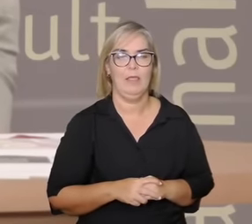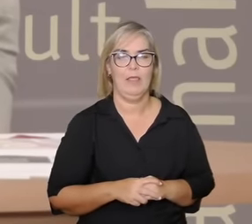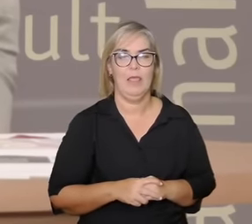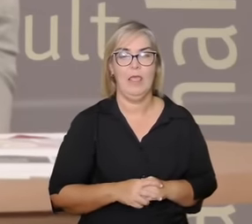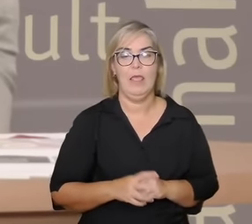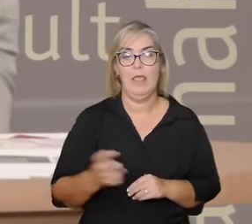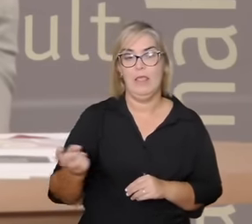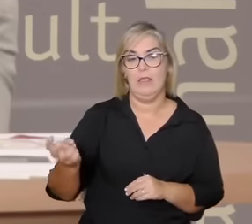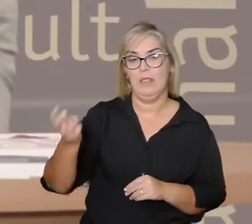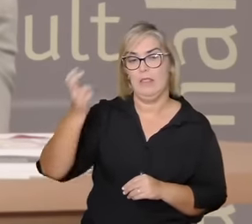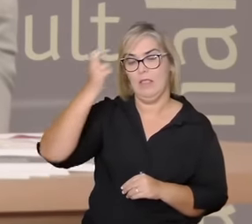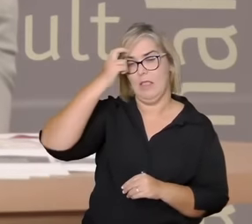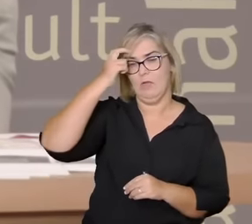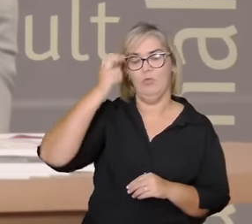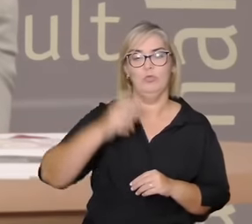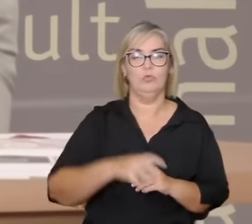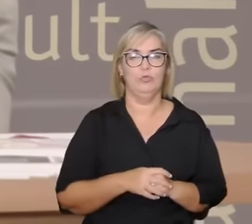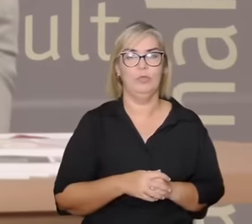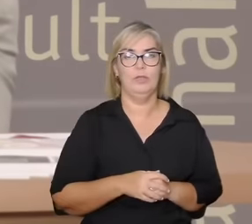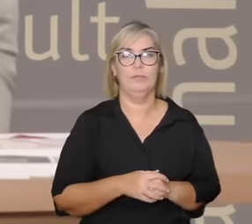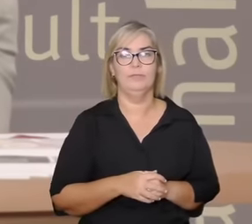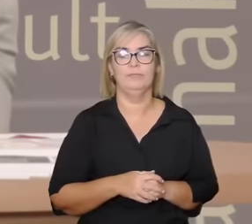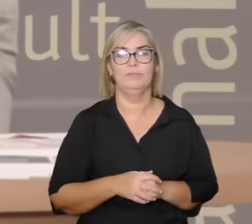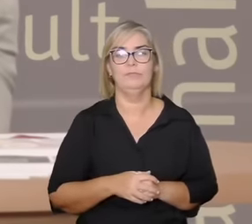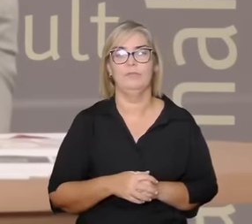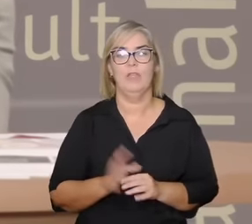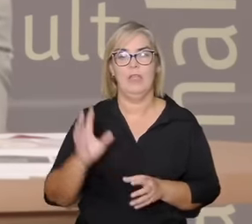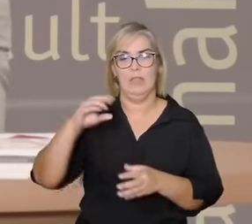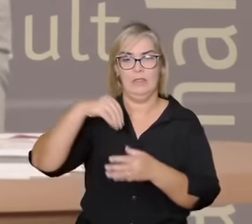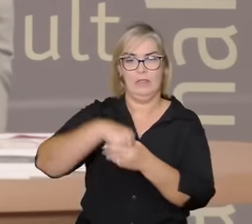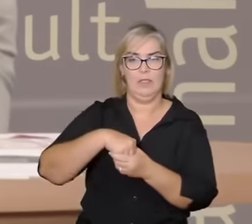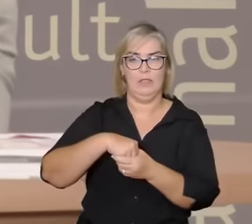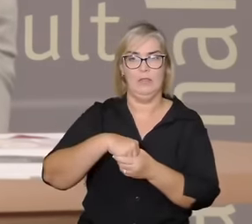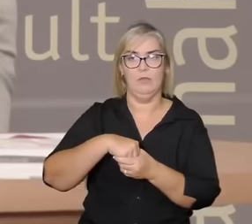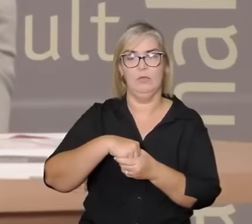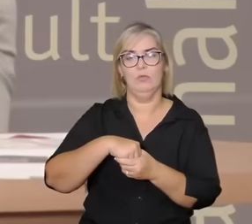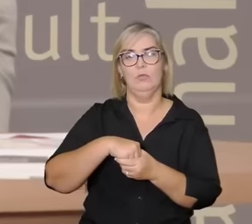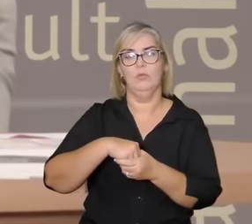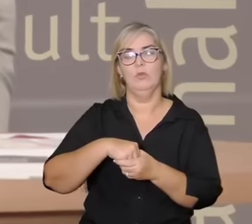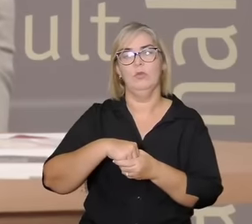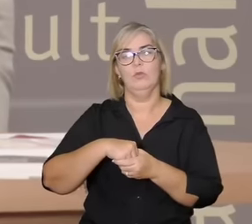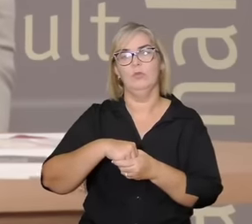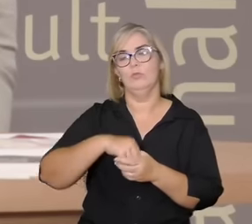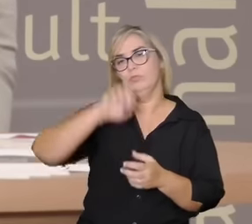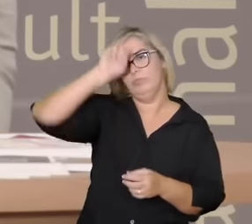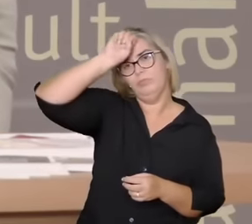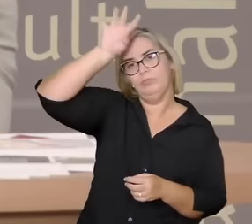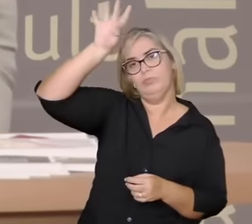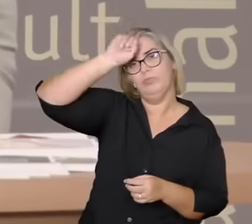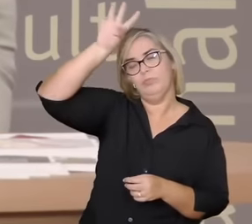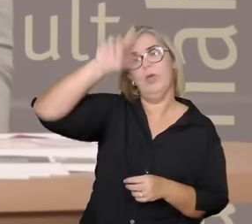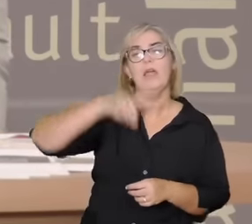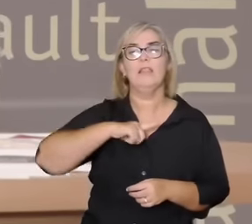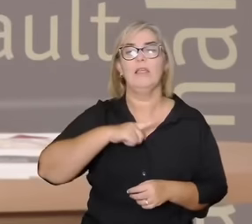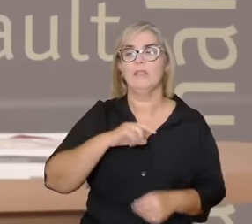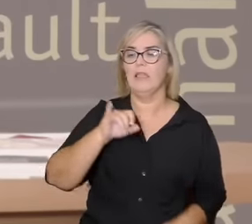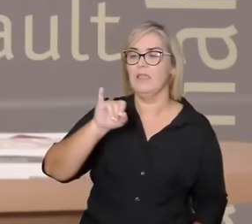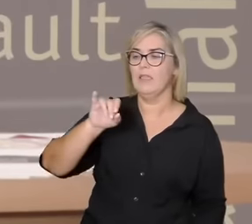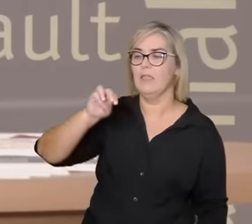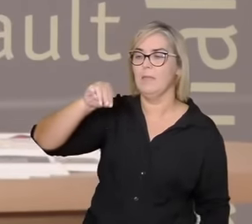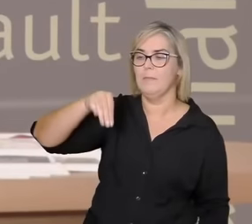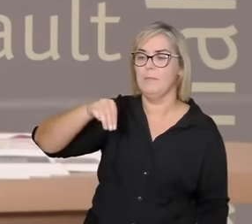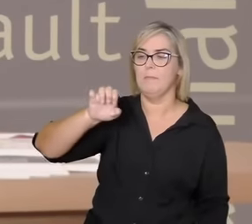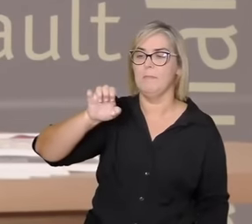eu acho muito importantes tem muitos espelhos mas eu vou falar de dois espelhos especificamente o de Emanjá e de Oxum o espelho de Emanjá é um espelho que